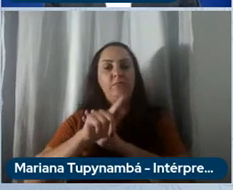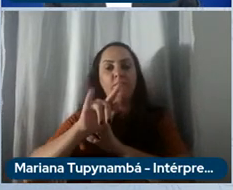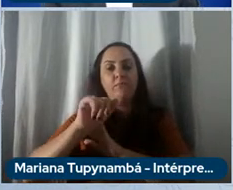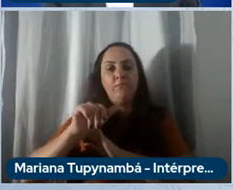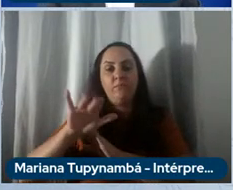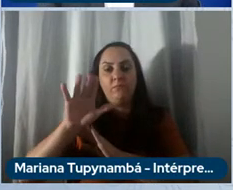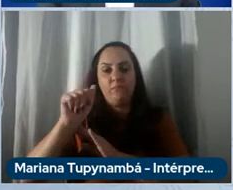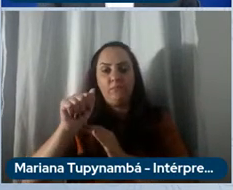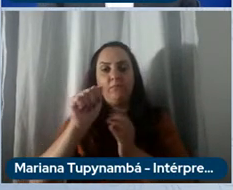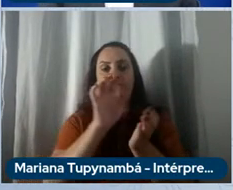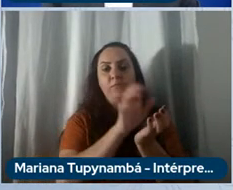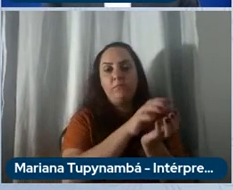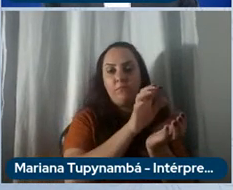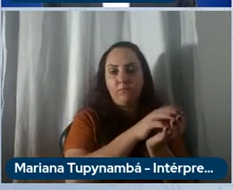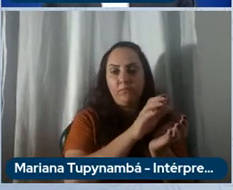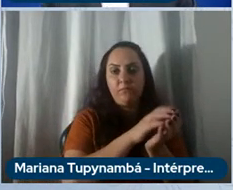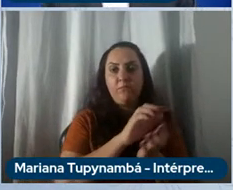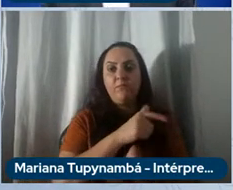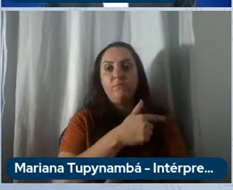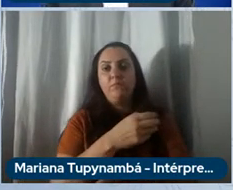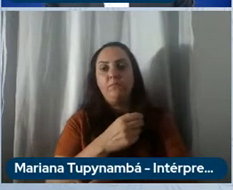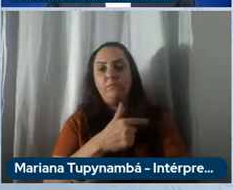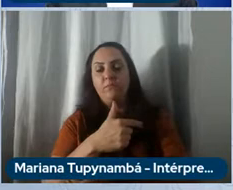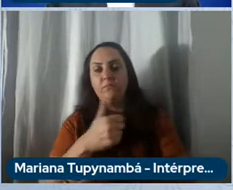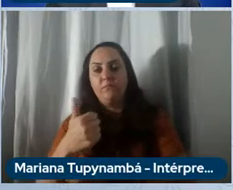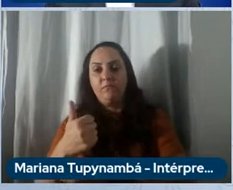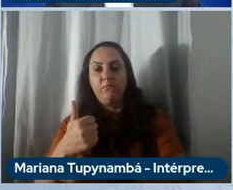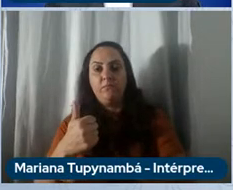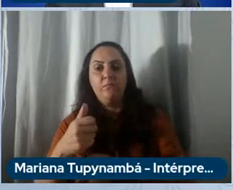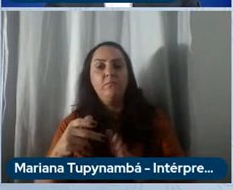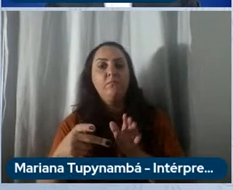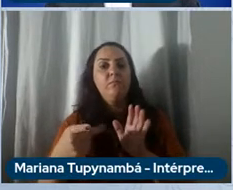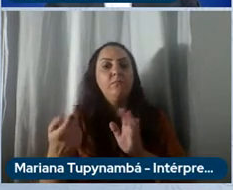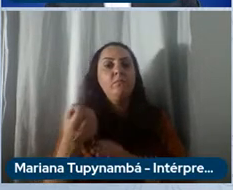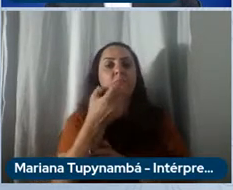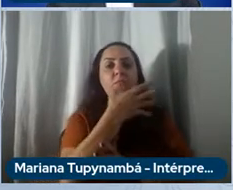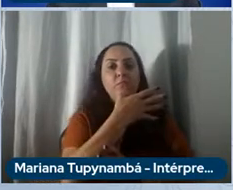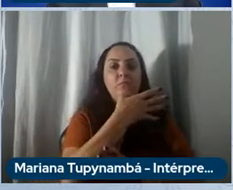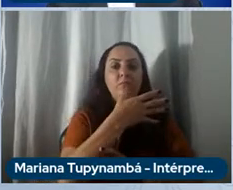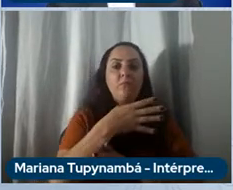nós inauguramos uma nova fábrica de motores turbo em Betim.